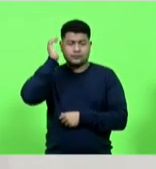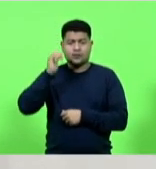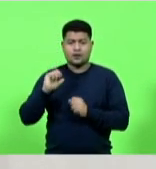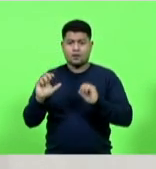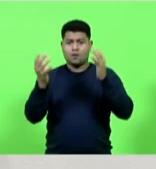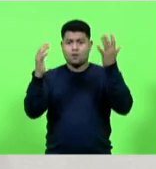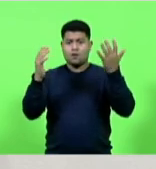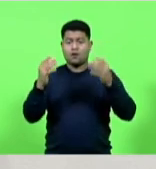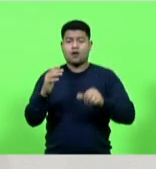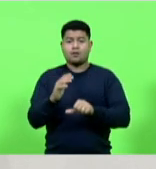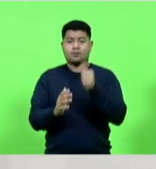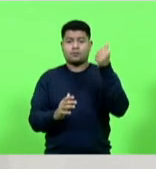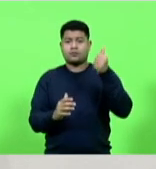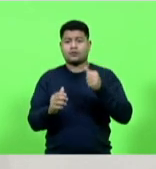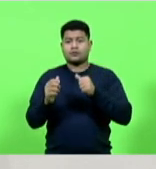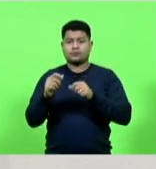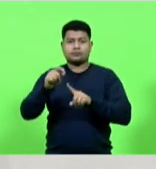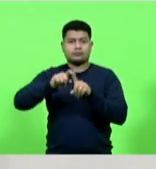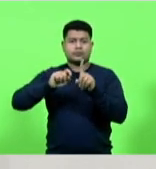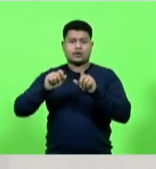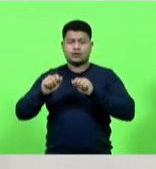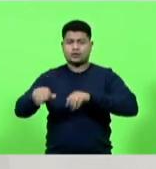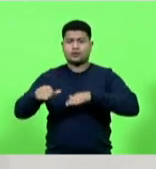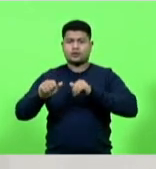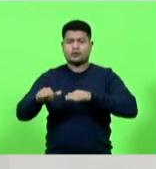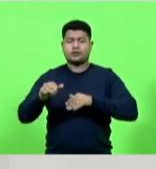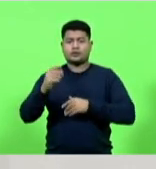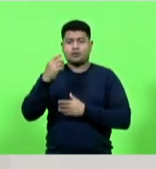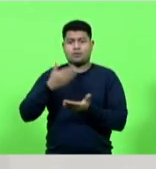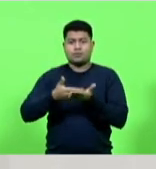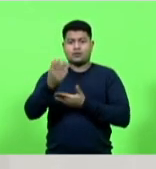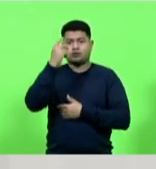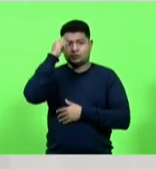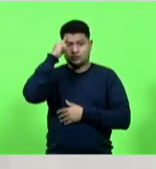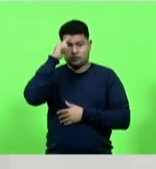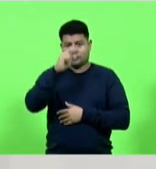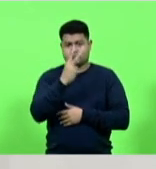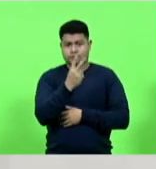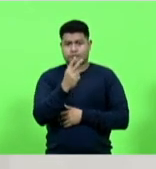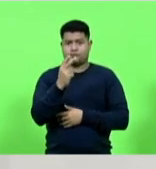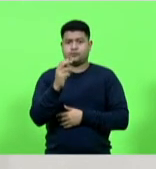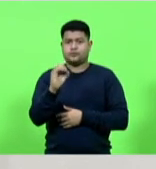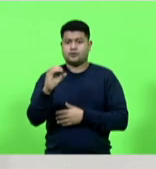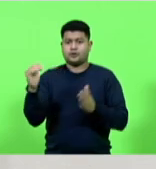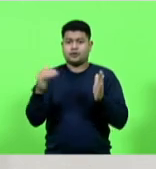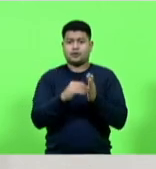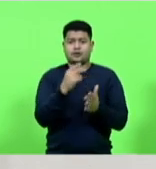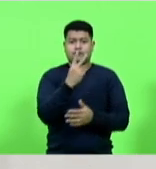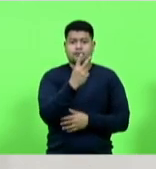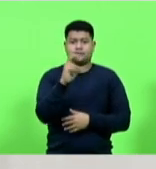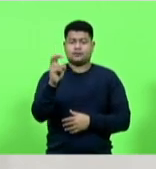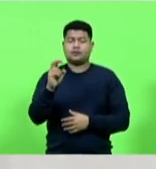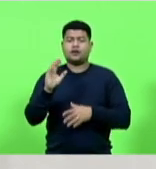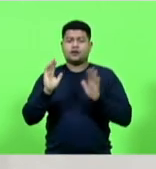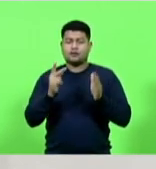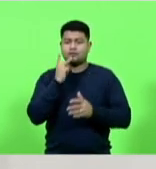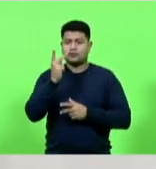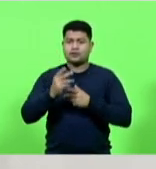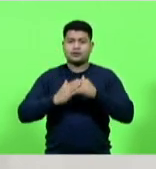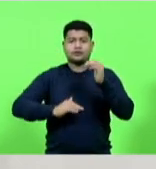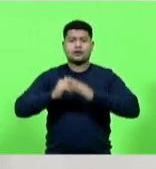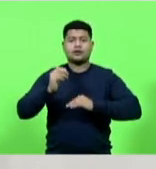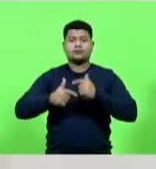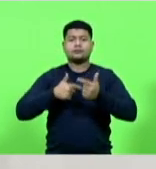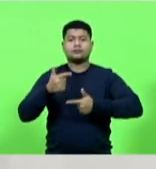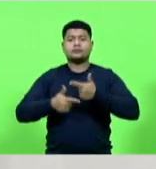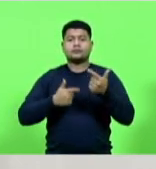vez em setembro deste ano entre os dias 20 e 25 e já que falamos de atividade parlamentar não posso deixar de